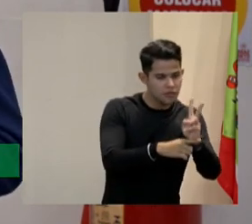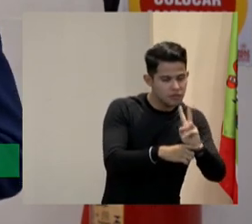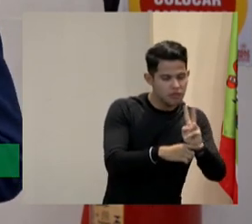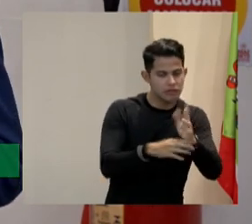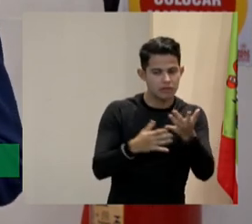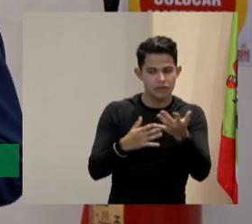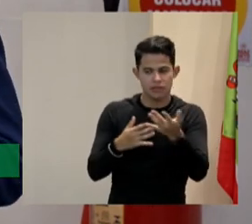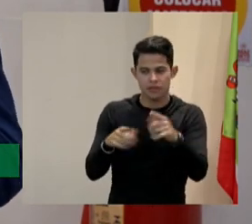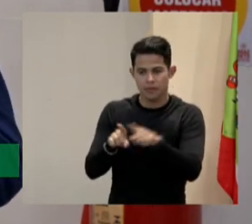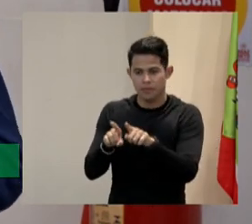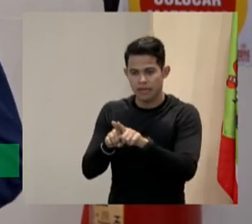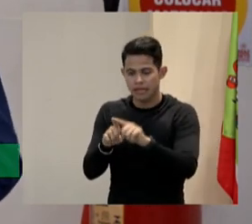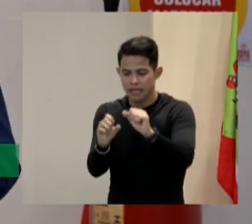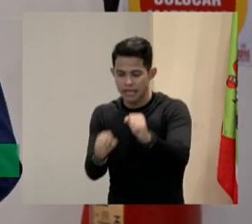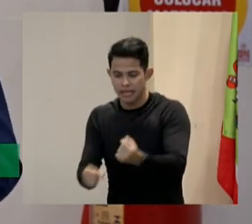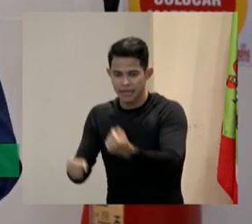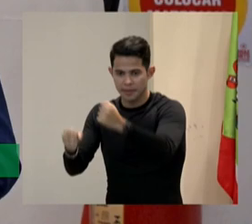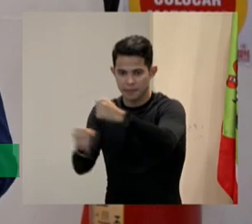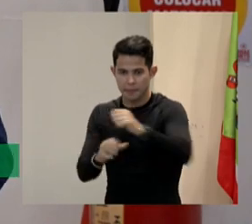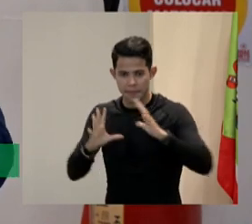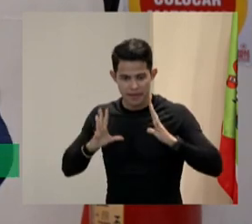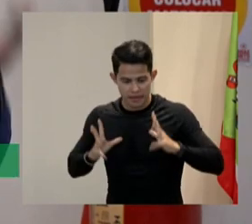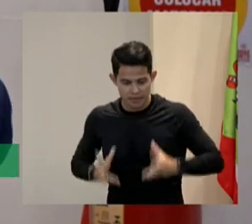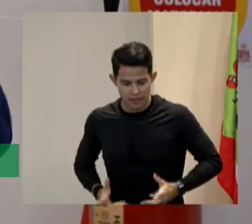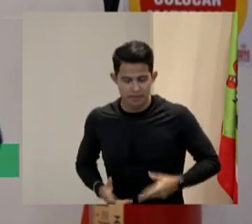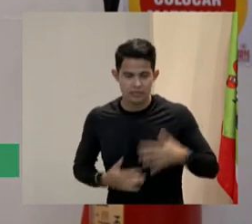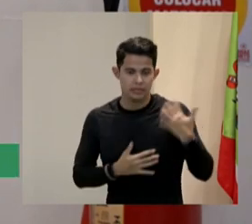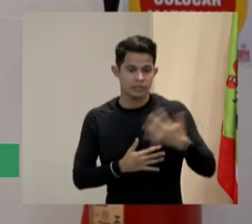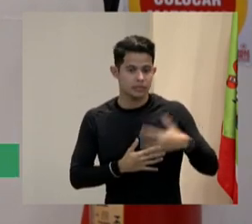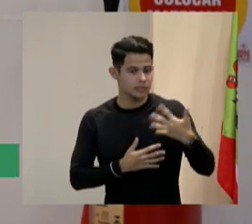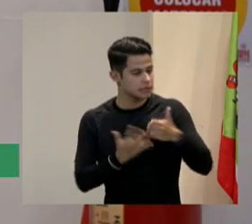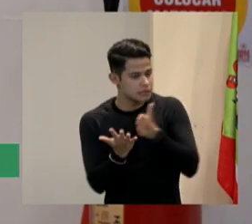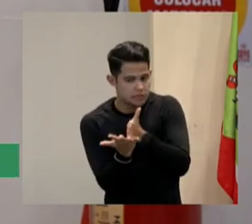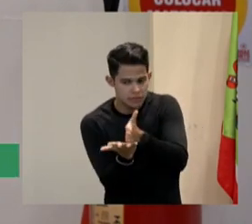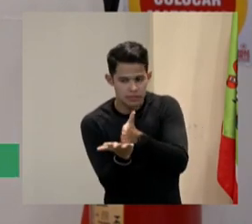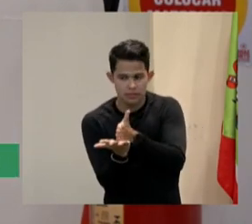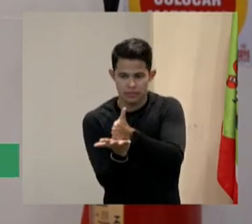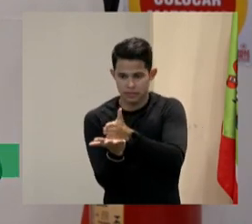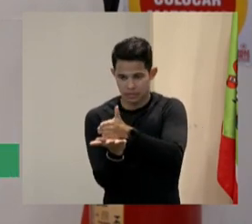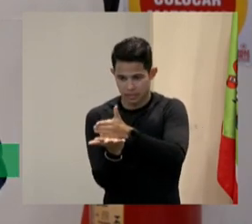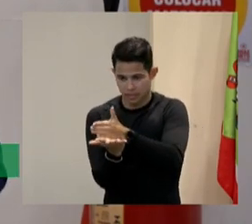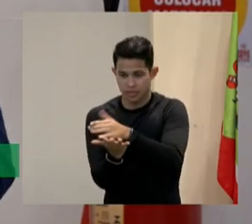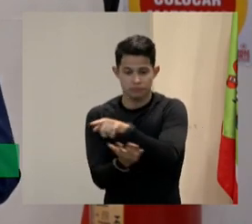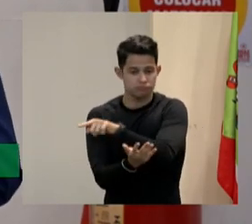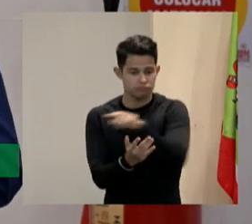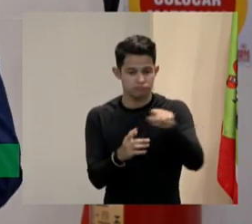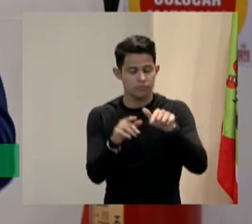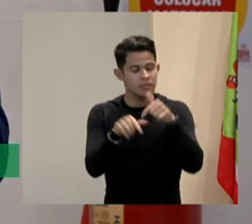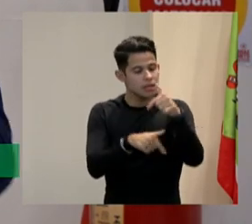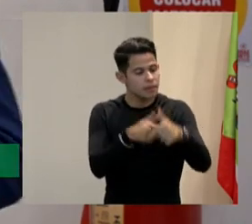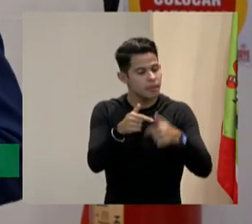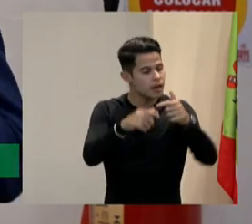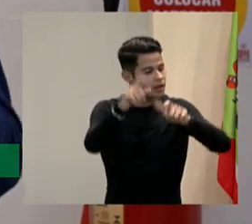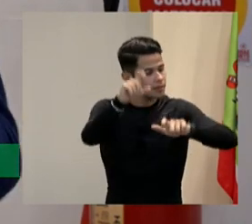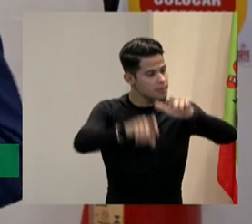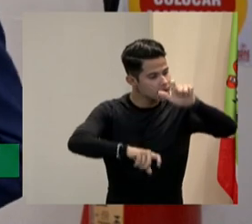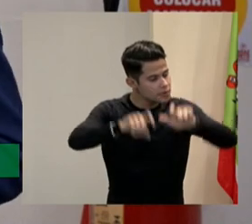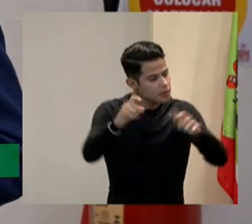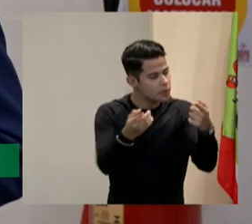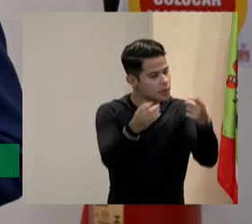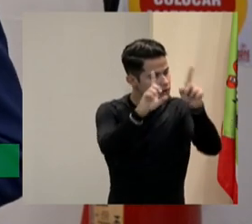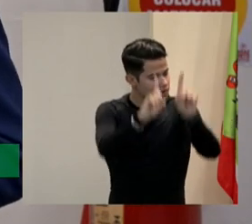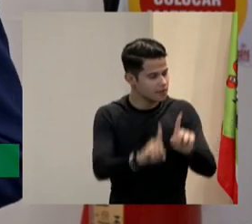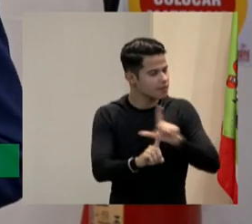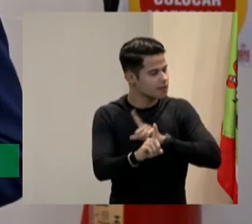meu Deus é muito amplo e aí quando você trabalha com pessoas com deficiência está